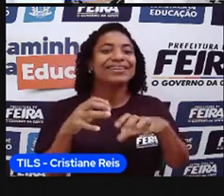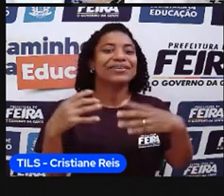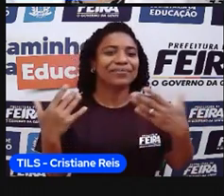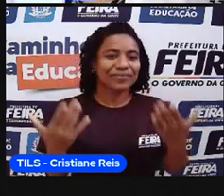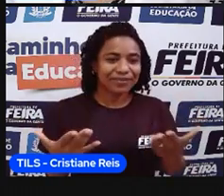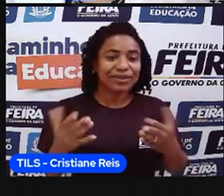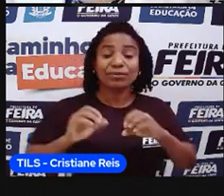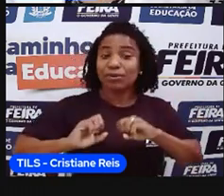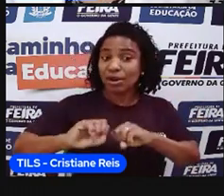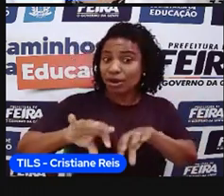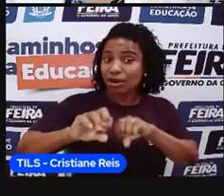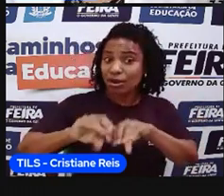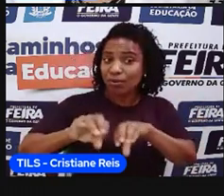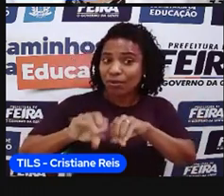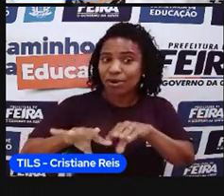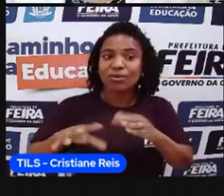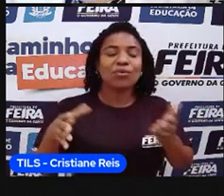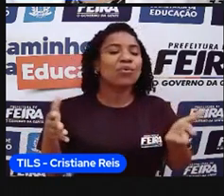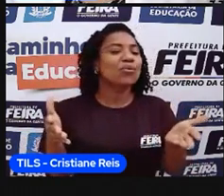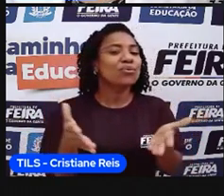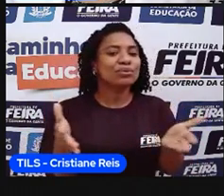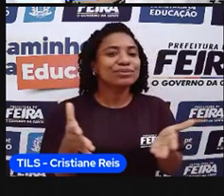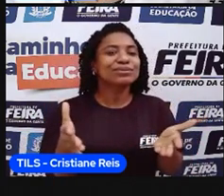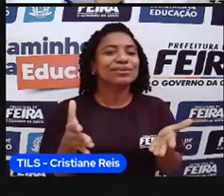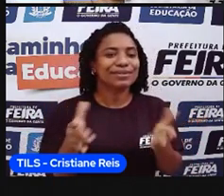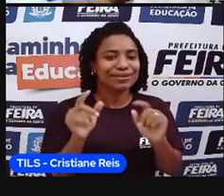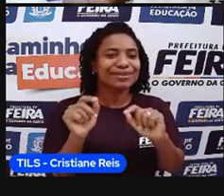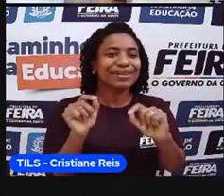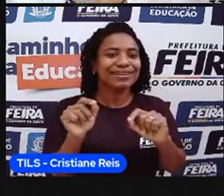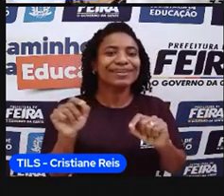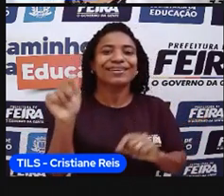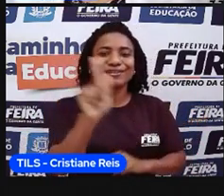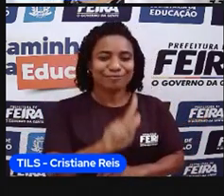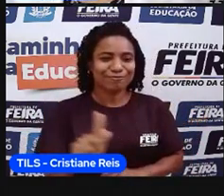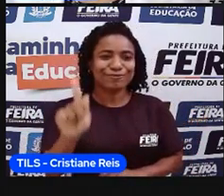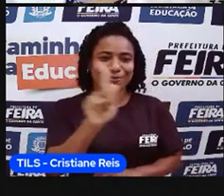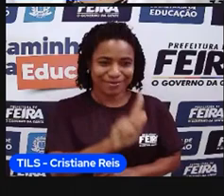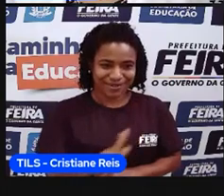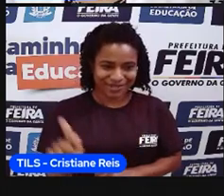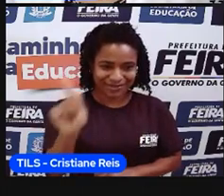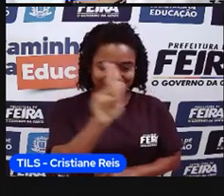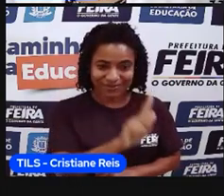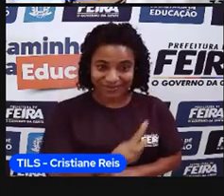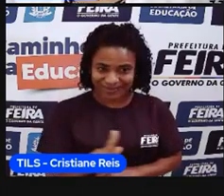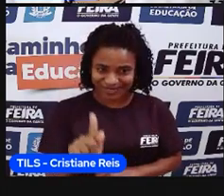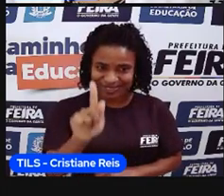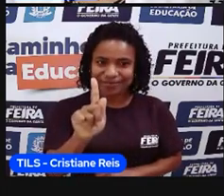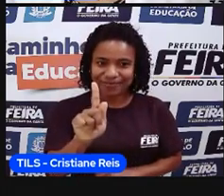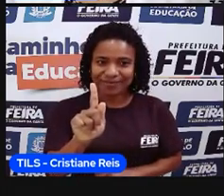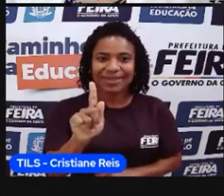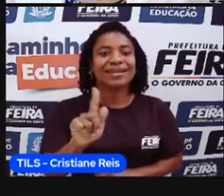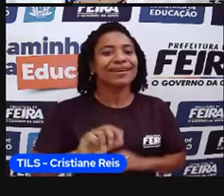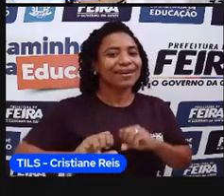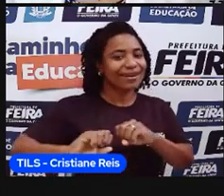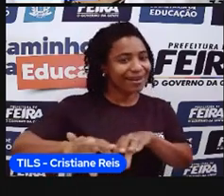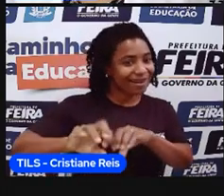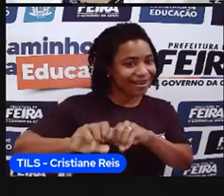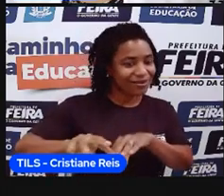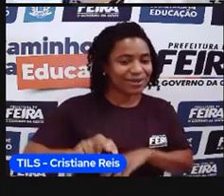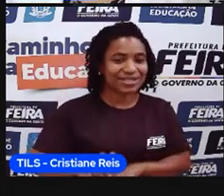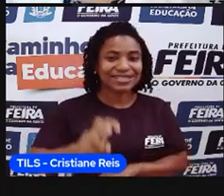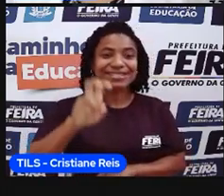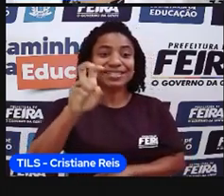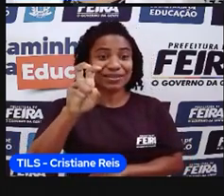uma aula hoje de geografia. Será a nossa aula 5 do sétimo ano.